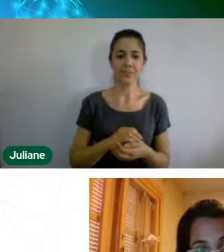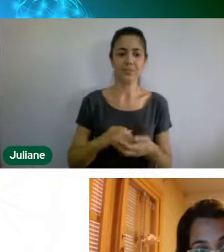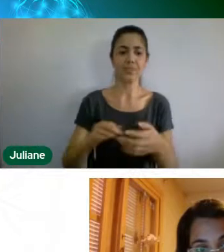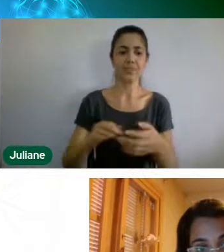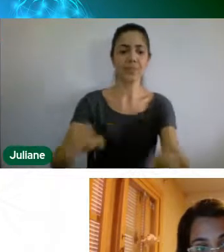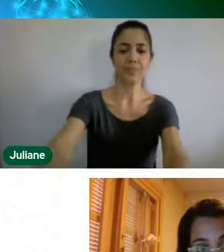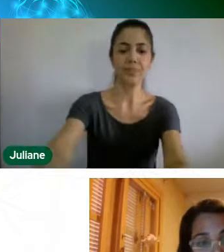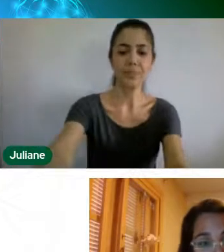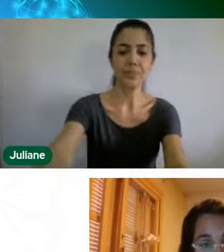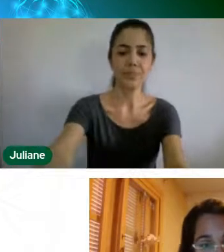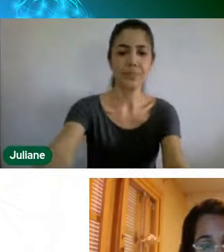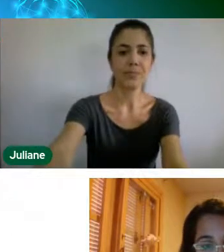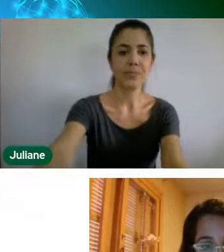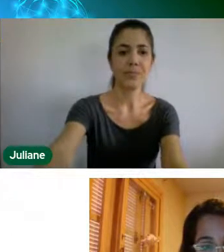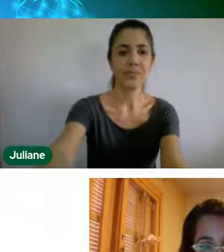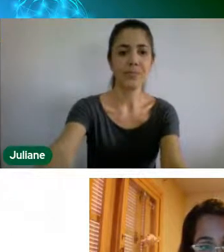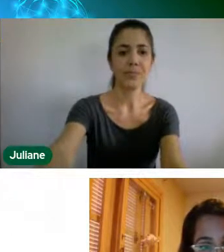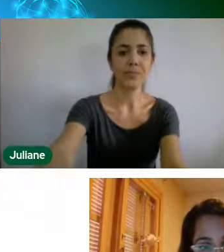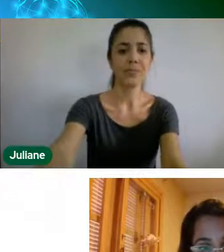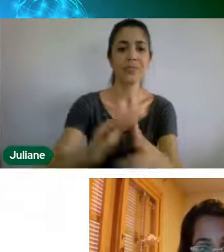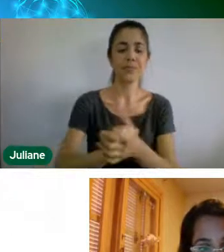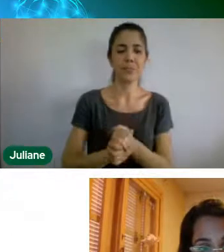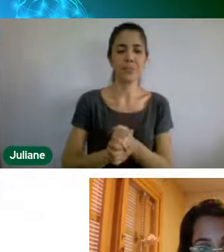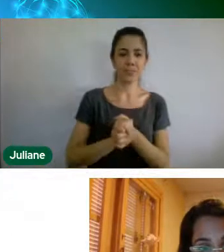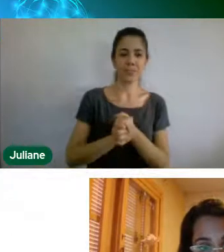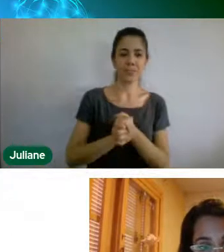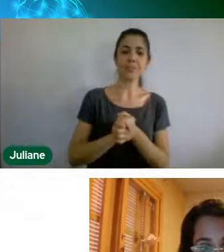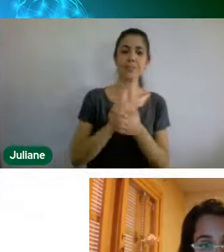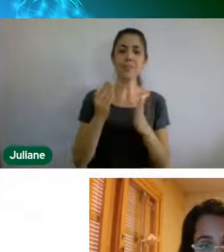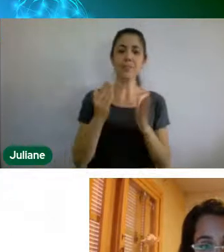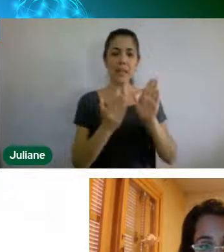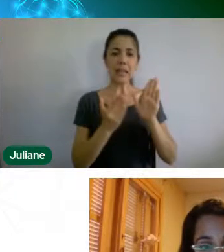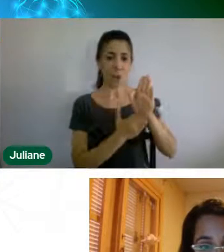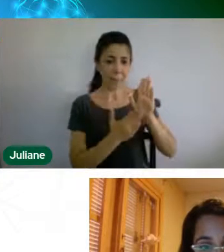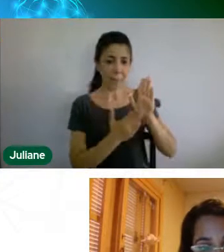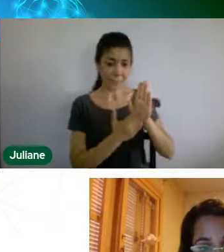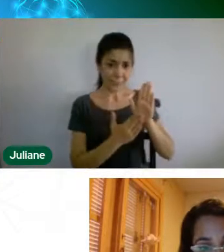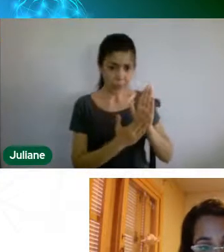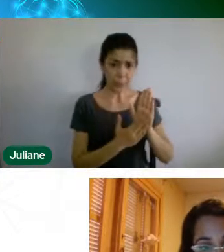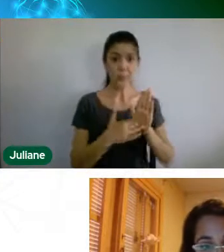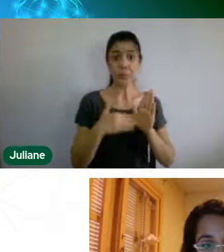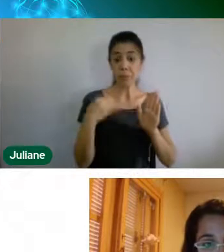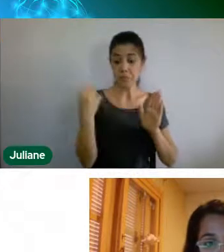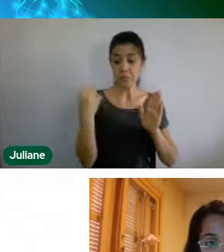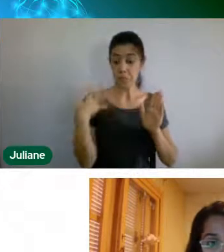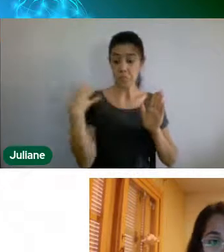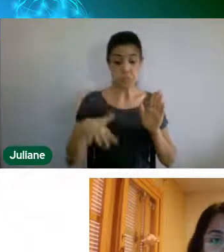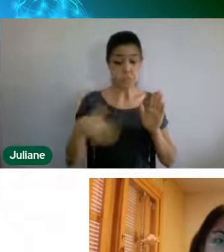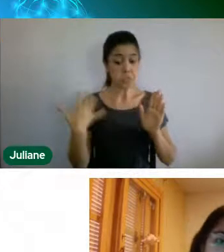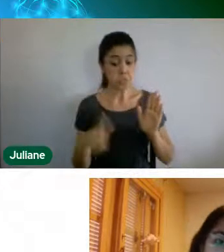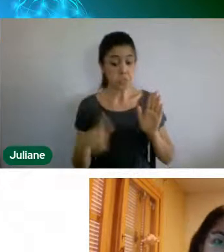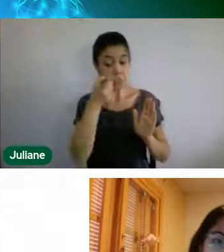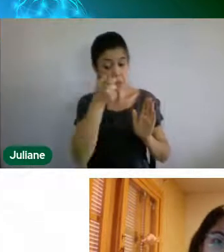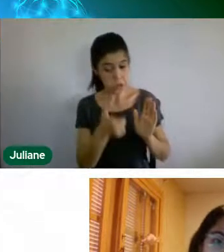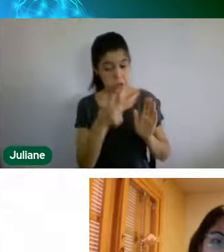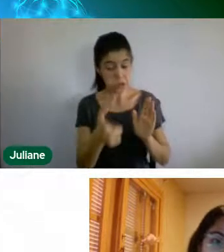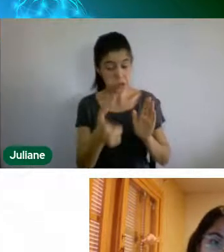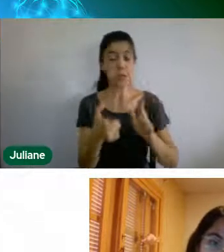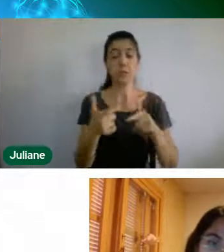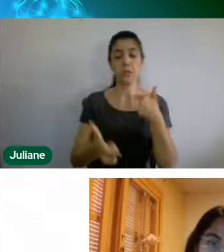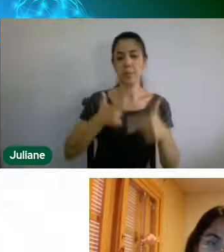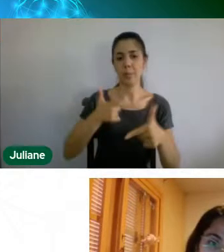Então, essa foi a proposta, achei extremamente interessante, mas qual é a ideia na